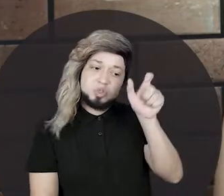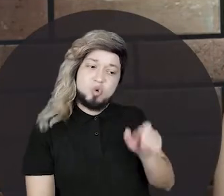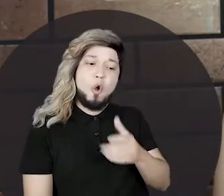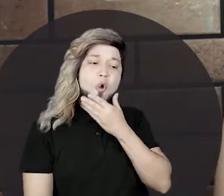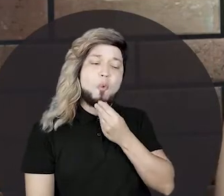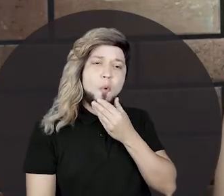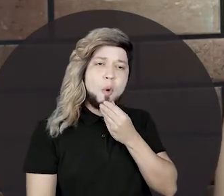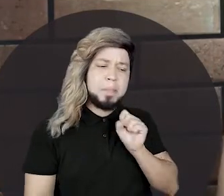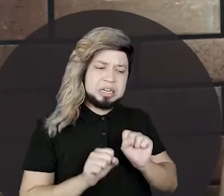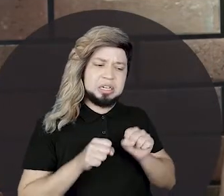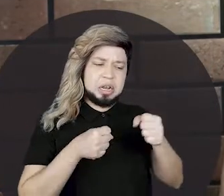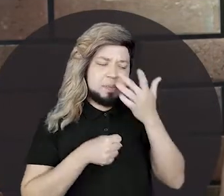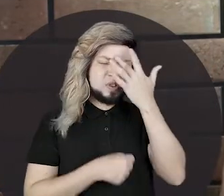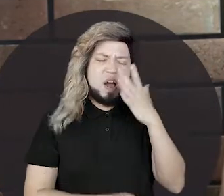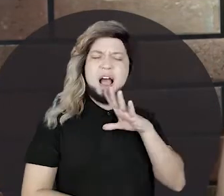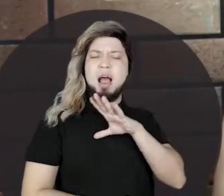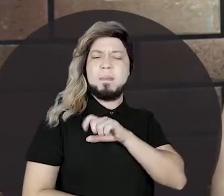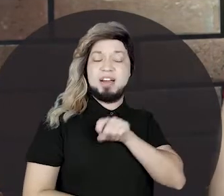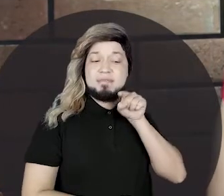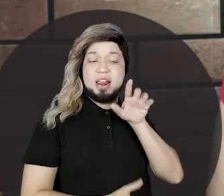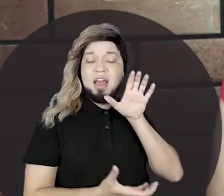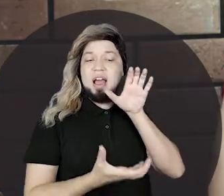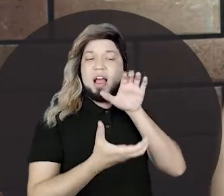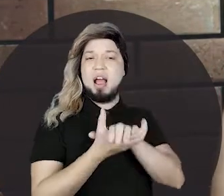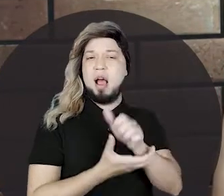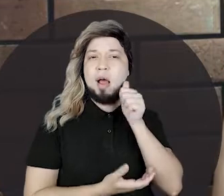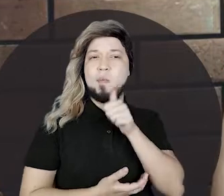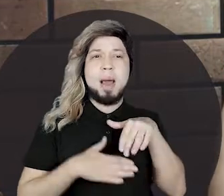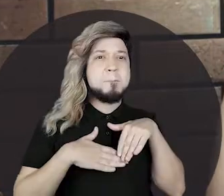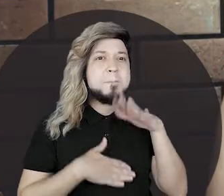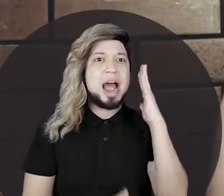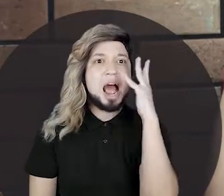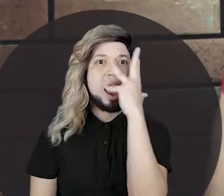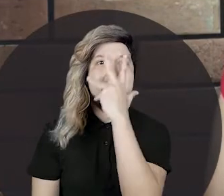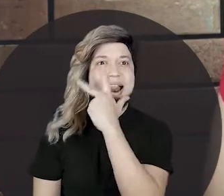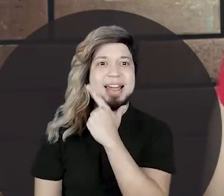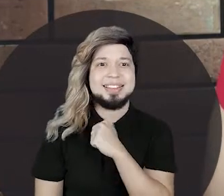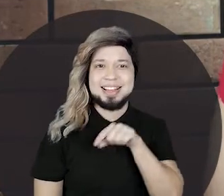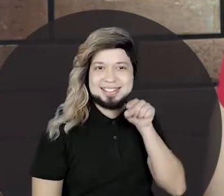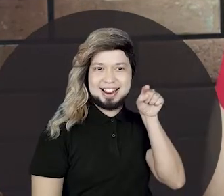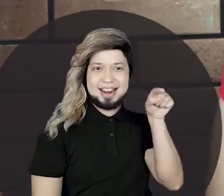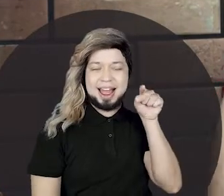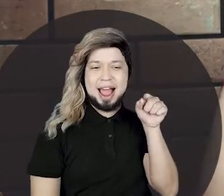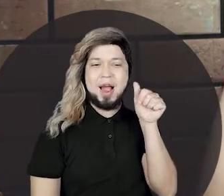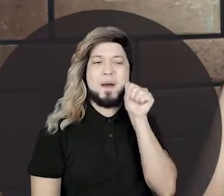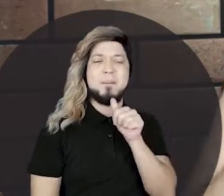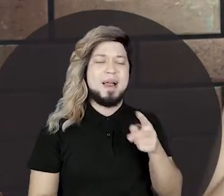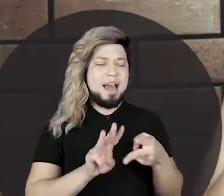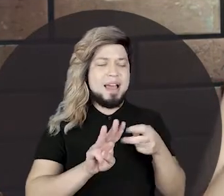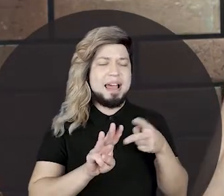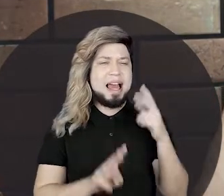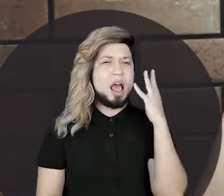era muito amado por todos. Ele era casado com a moça mais bonita de lá. Uma